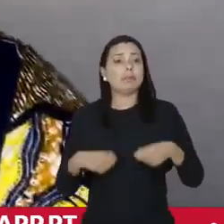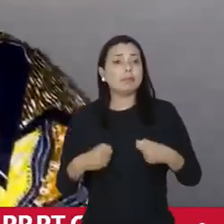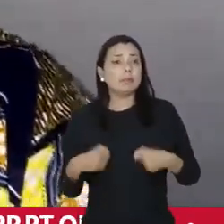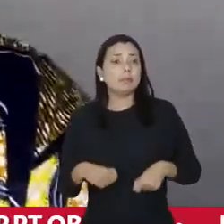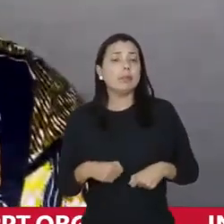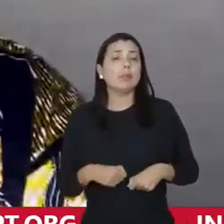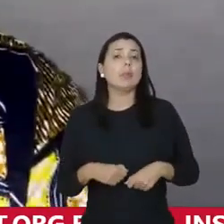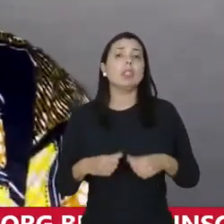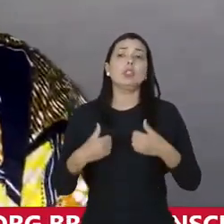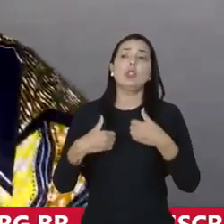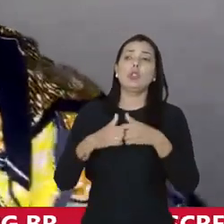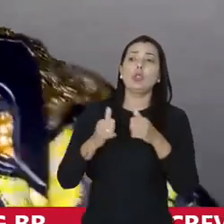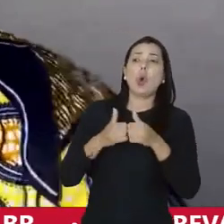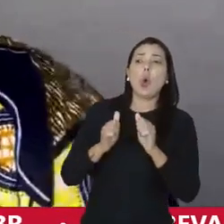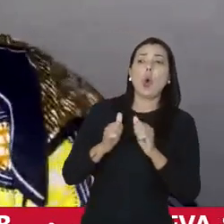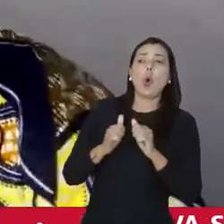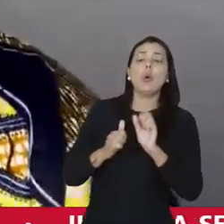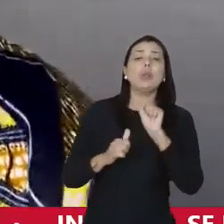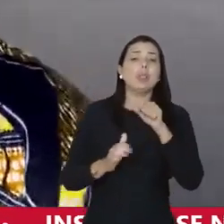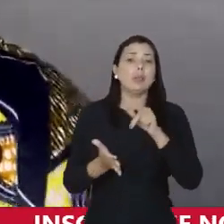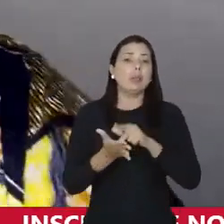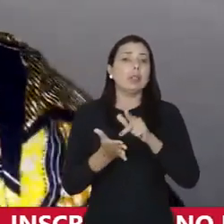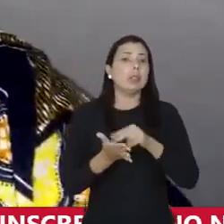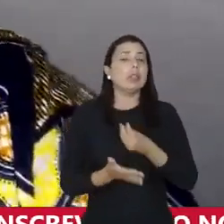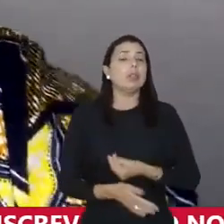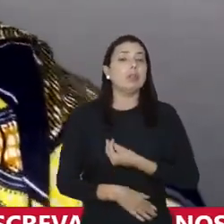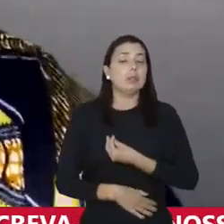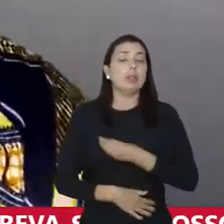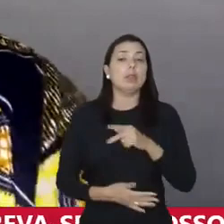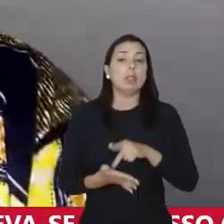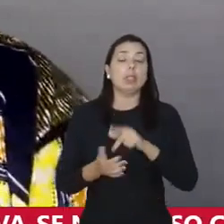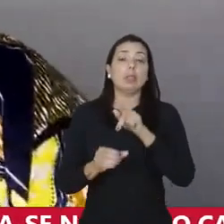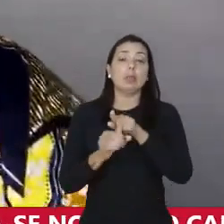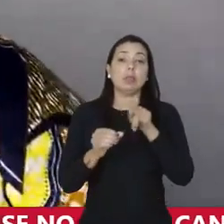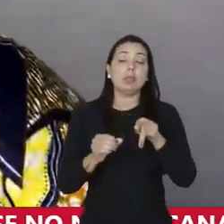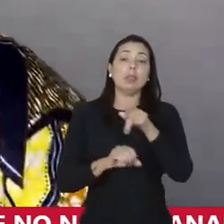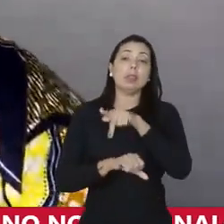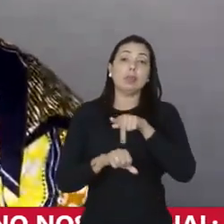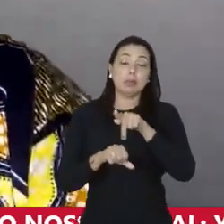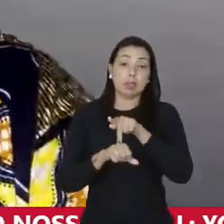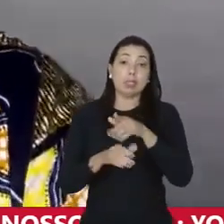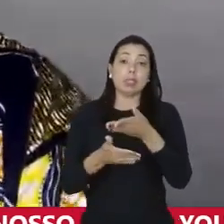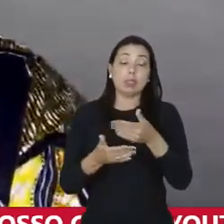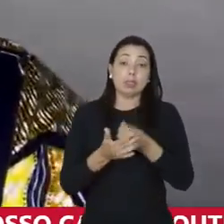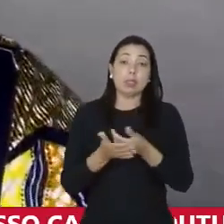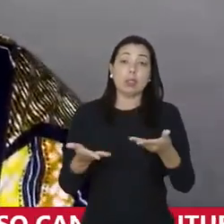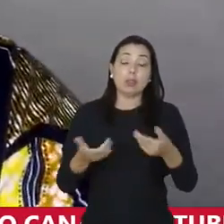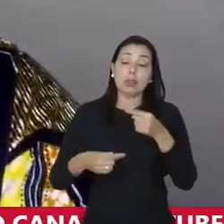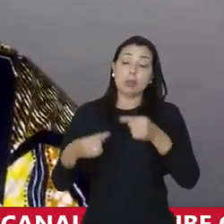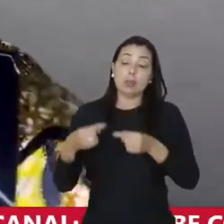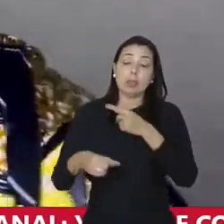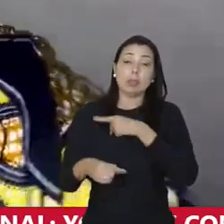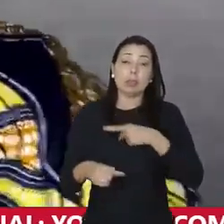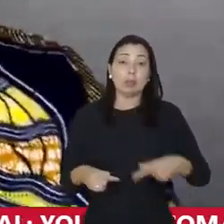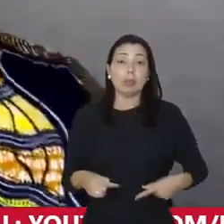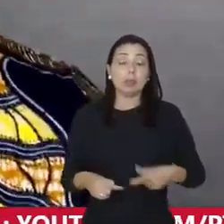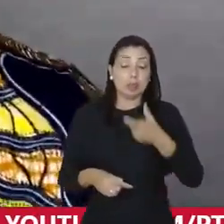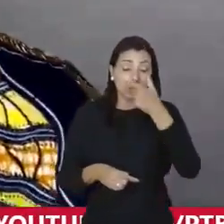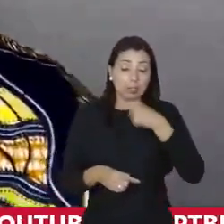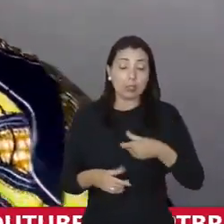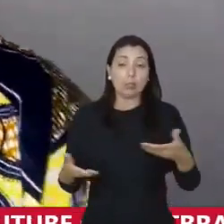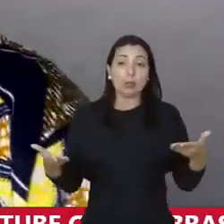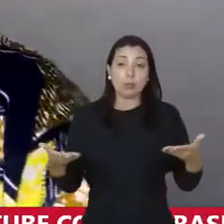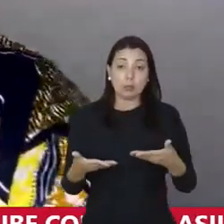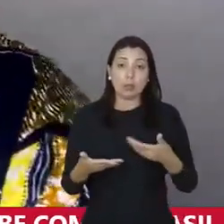o que é andar de ônibus o que é de fato viver a realidade periférica desse país. É através das políticas públicas que eu sou o que eu sou